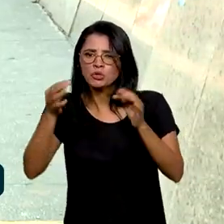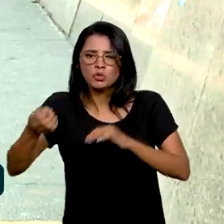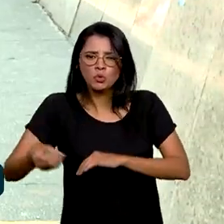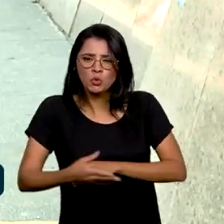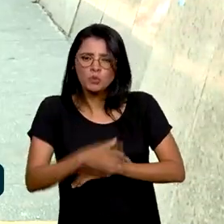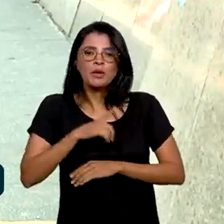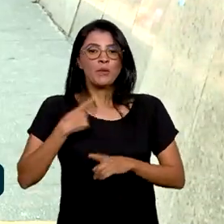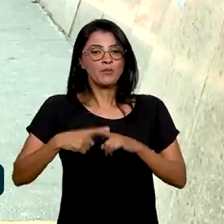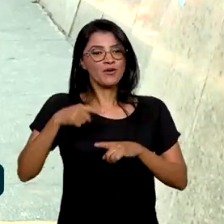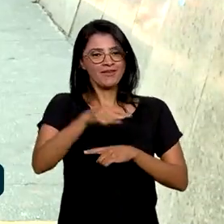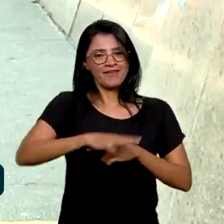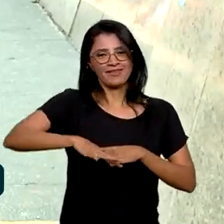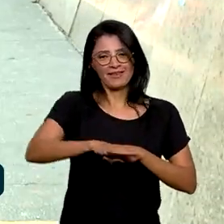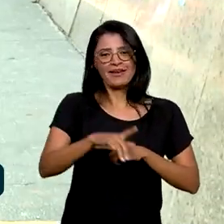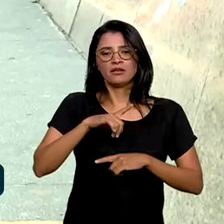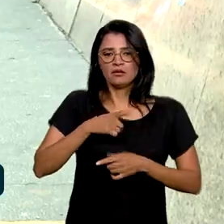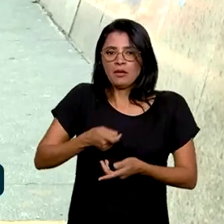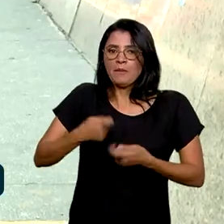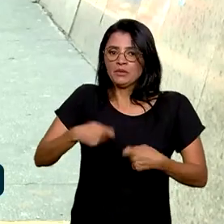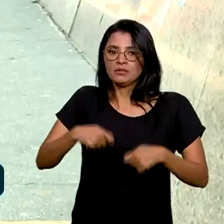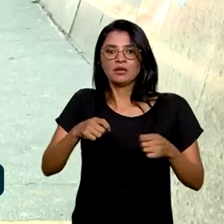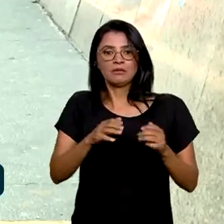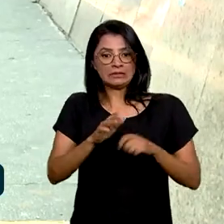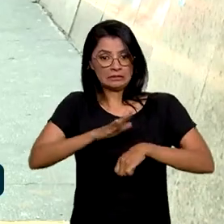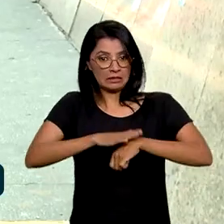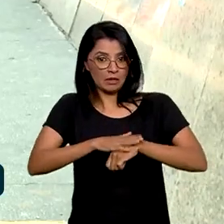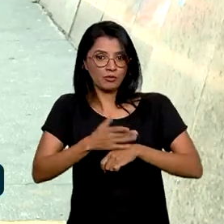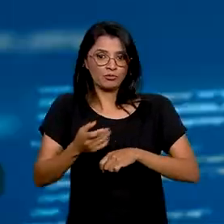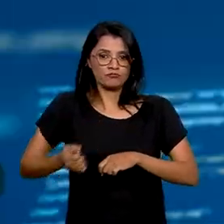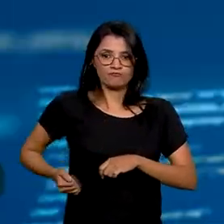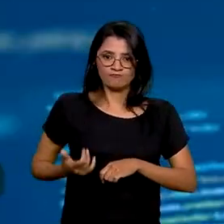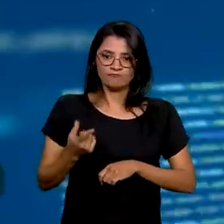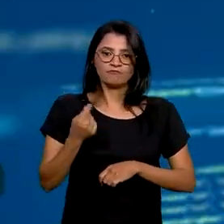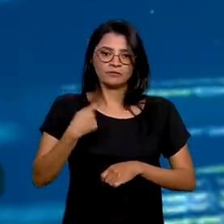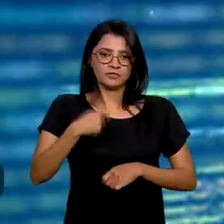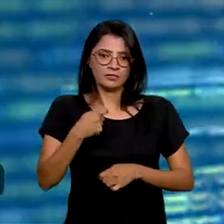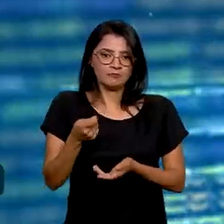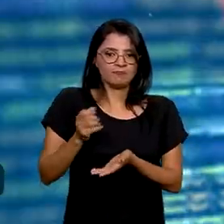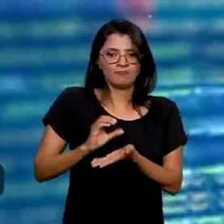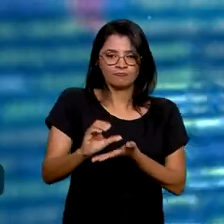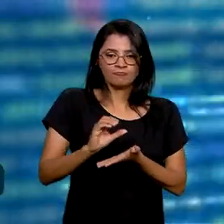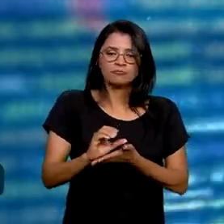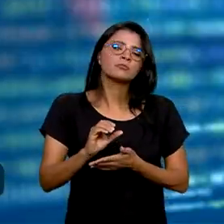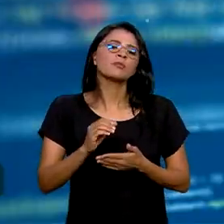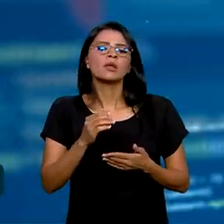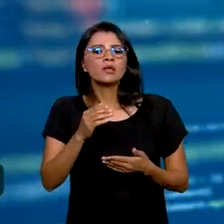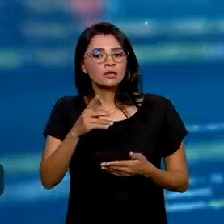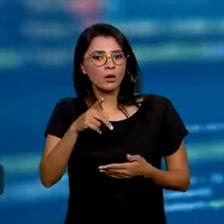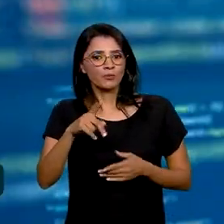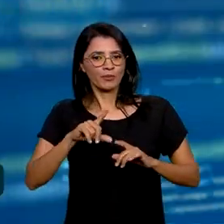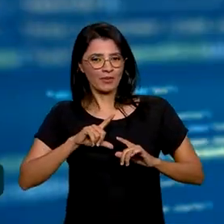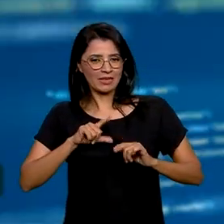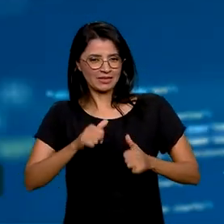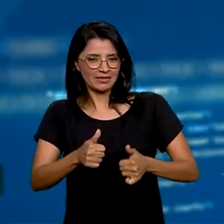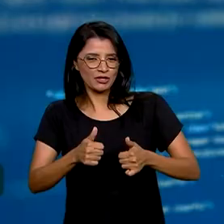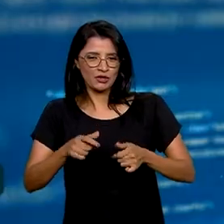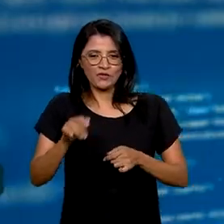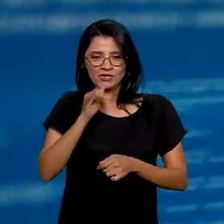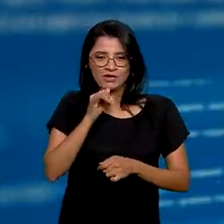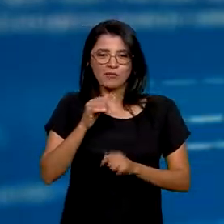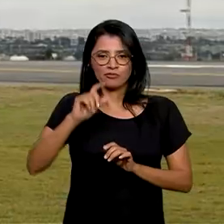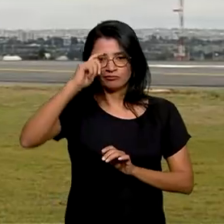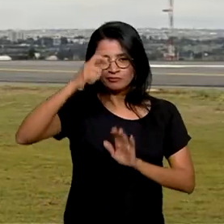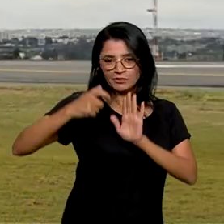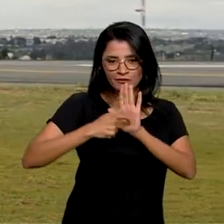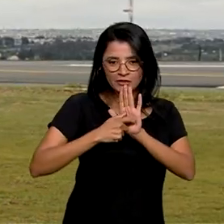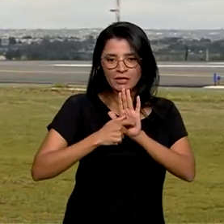já que este é o segmento que exige tempo e alto custo. Serão priorizadas iniciativas como, por exemplo, inteligência